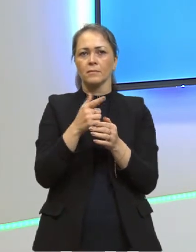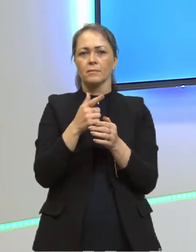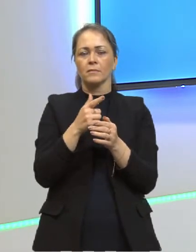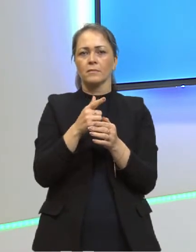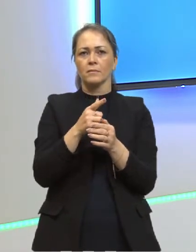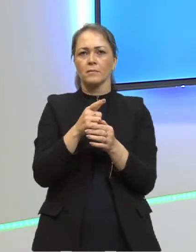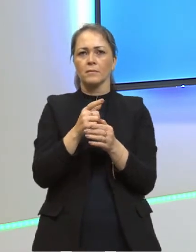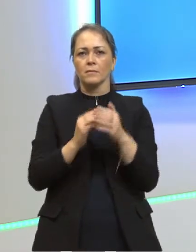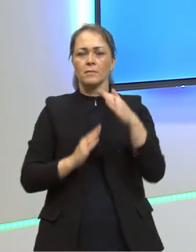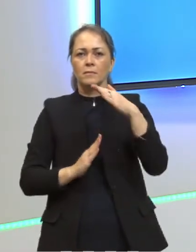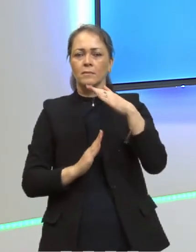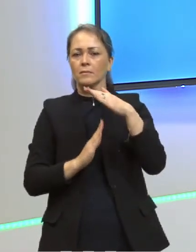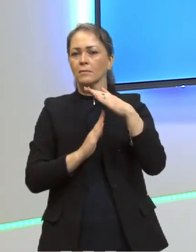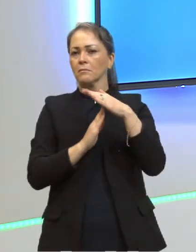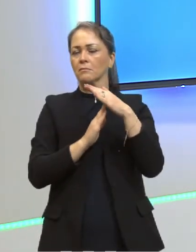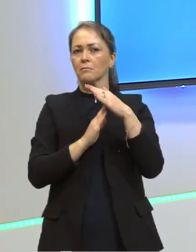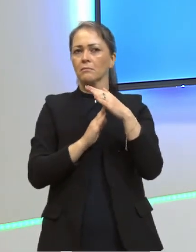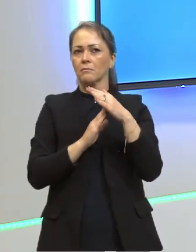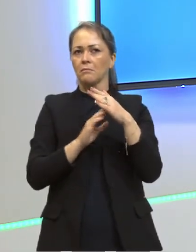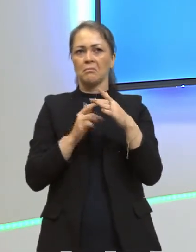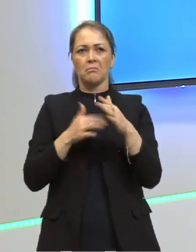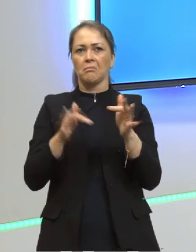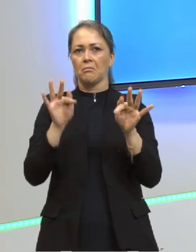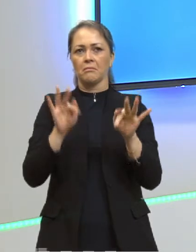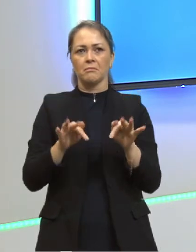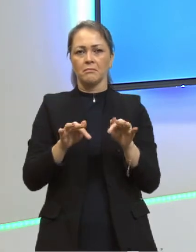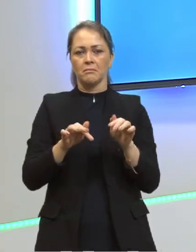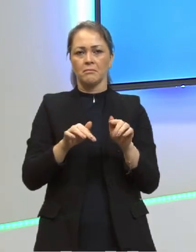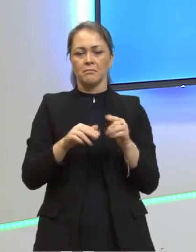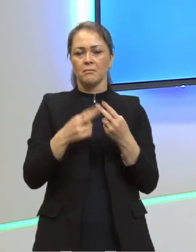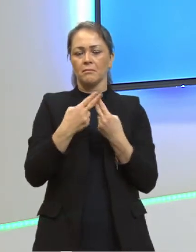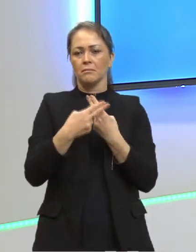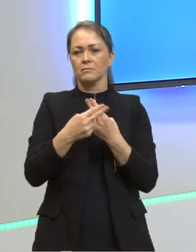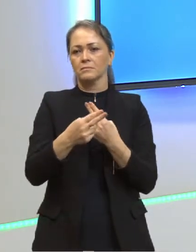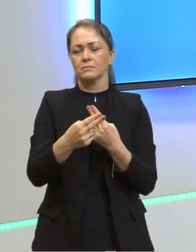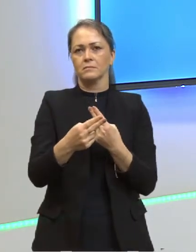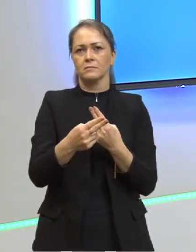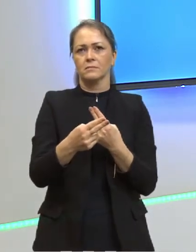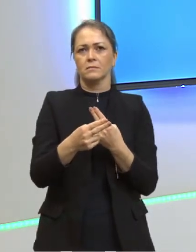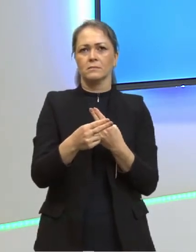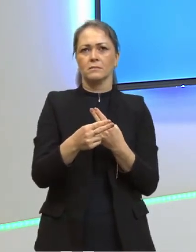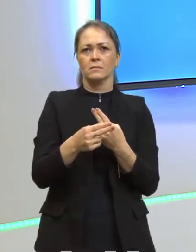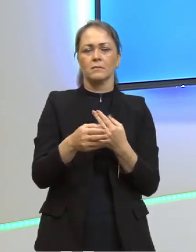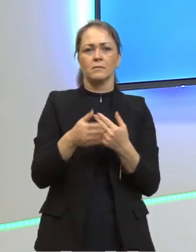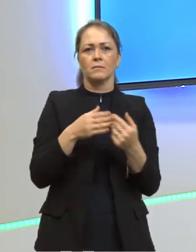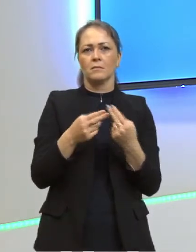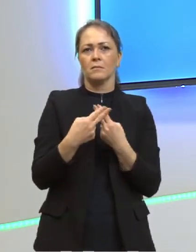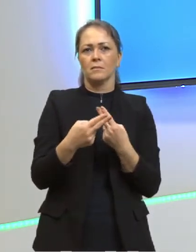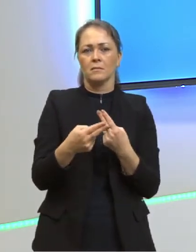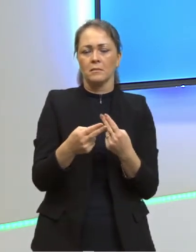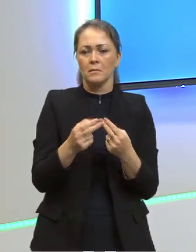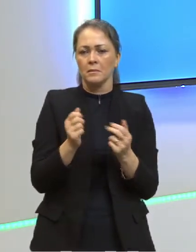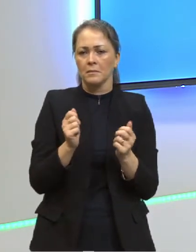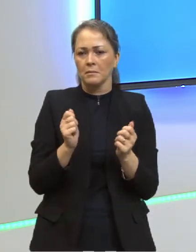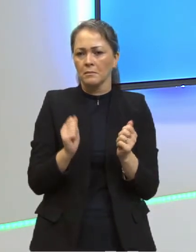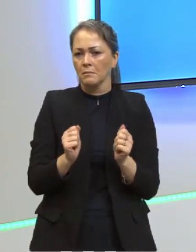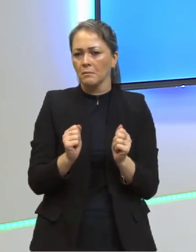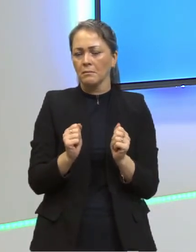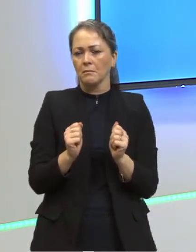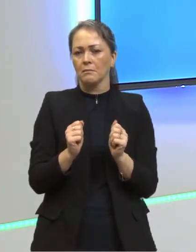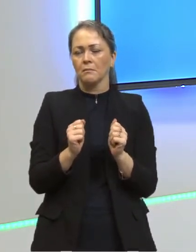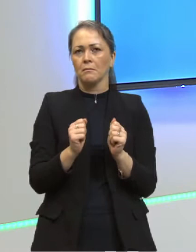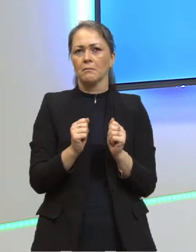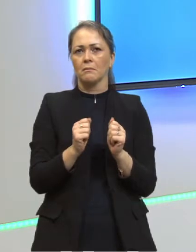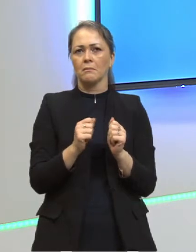intensidade tendendo a infinito de radiação, porque senão qualquer radiação emitida teria, onde